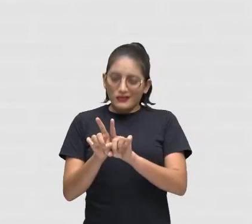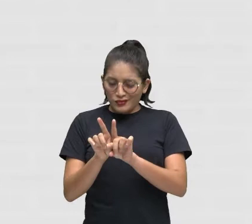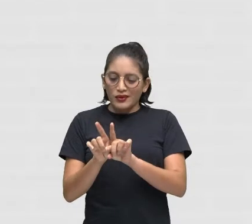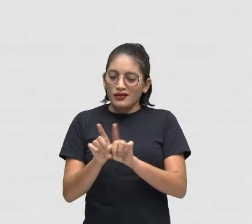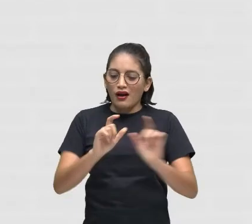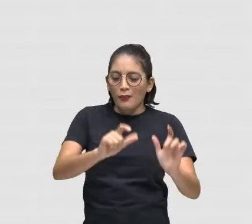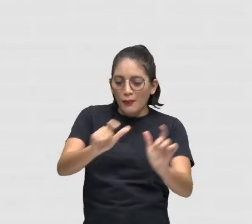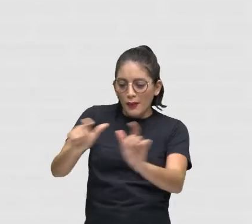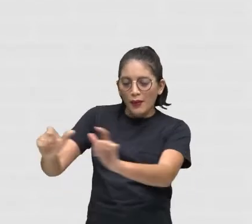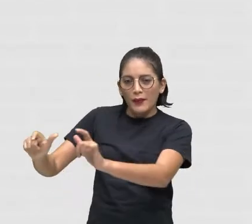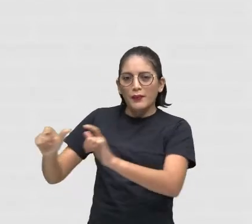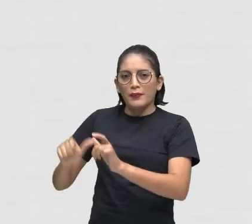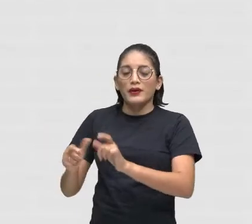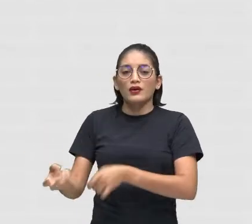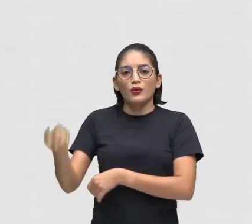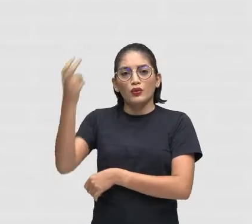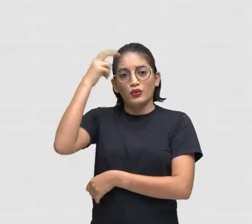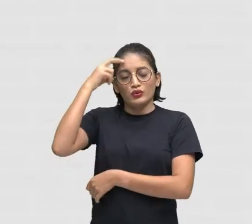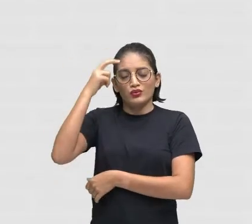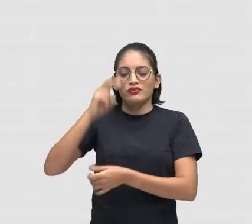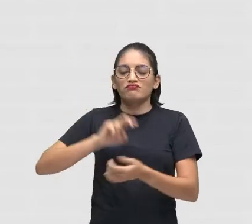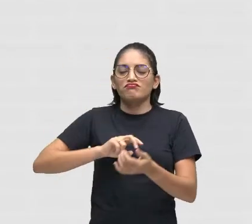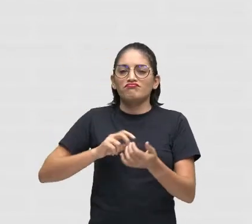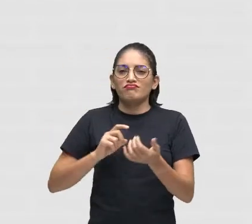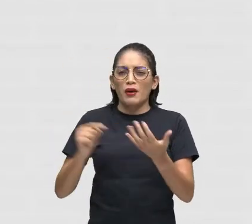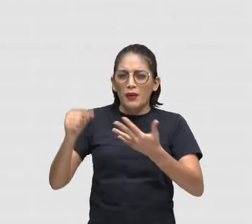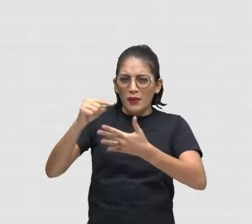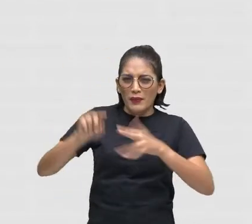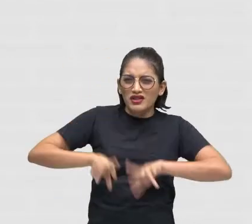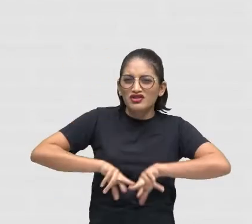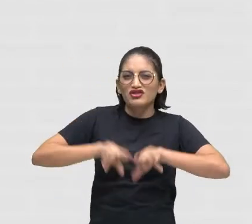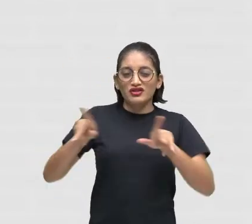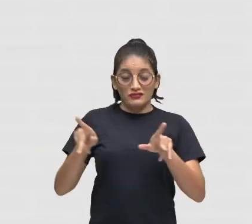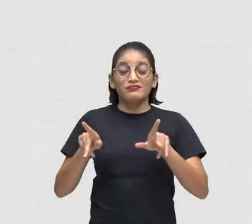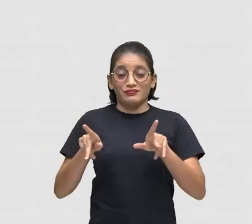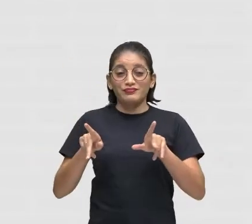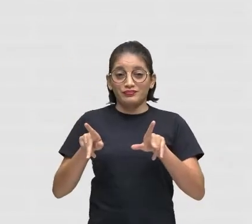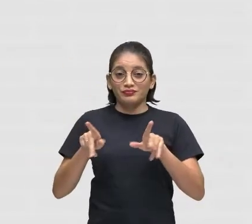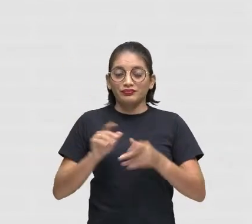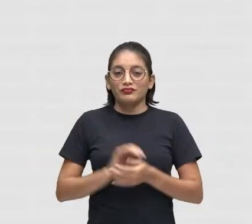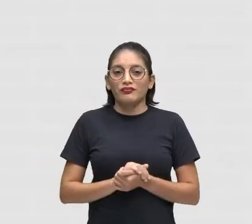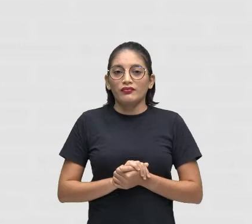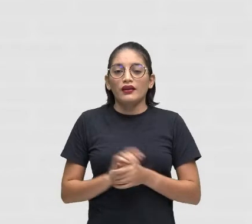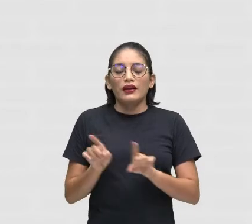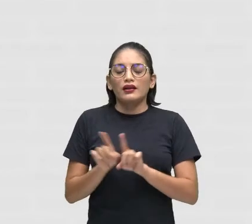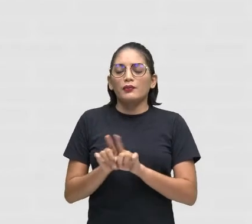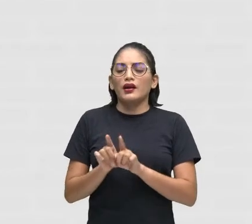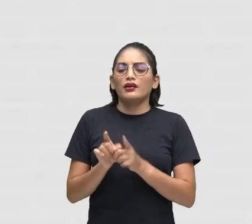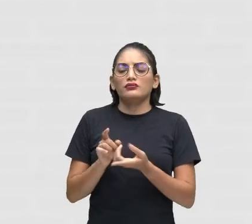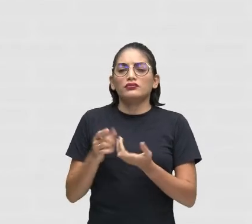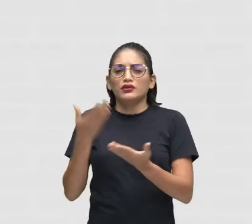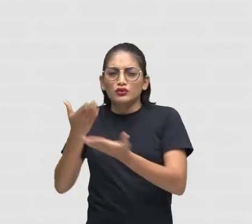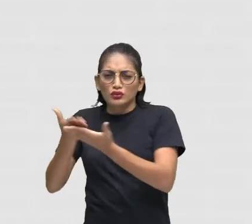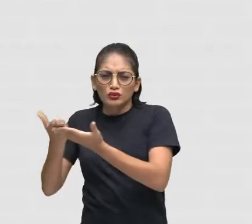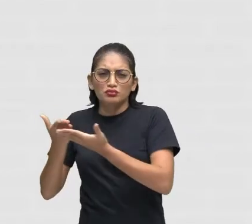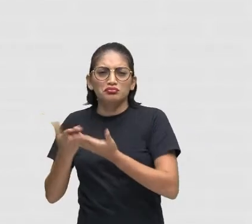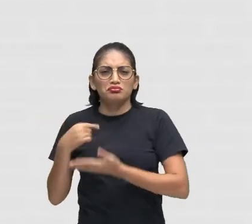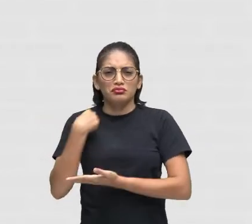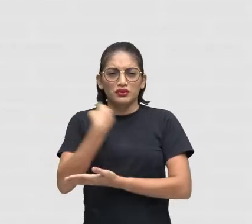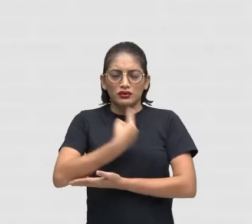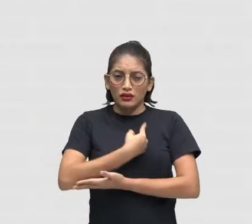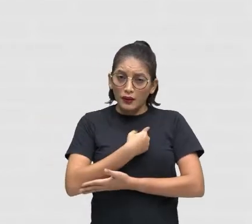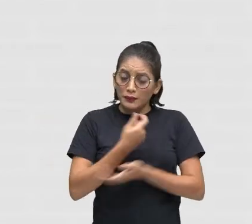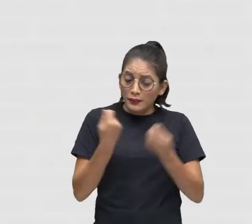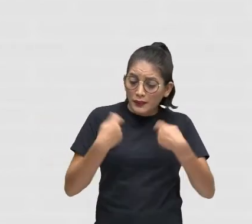ambientes Culturalmente diversos Ou seja Diferentes Os estudantes Todos nós Nós